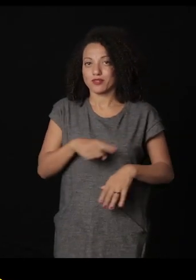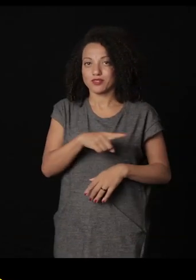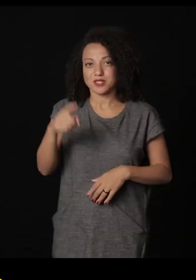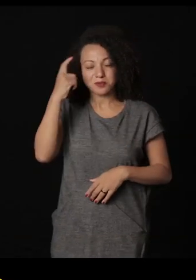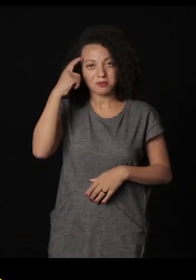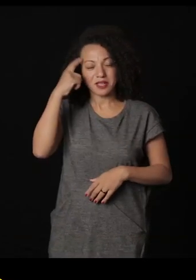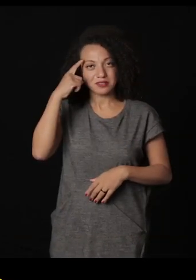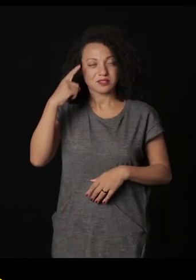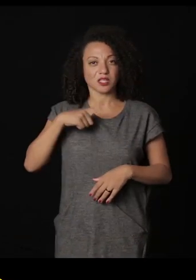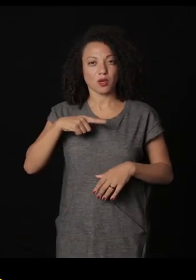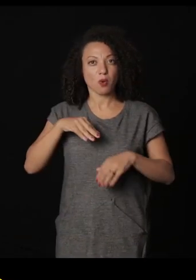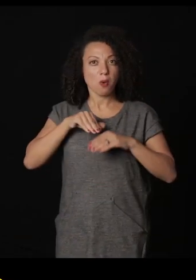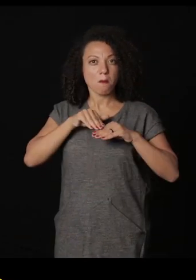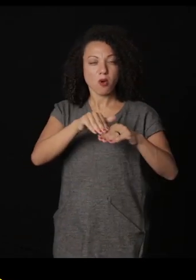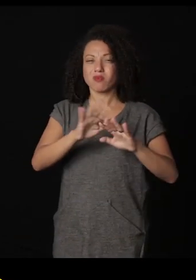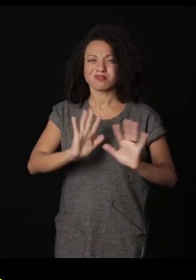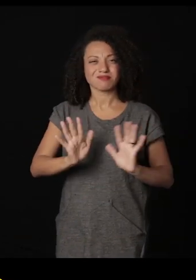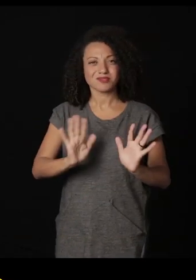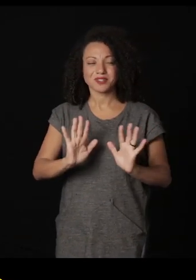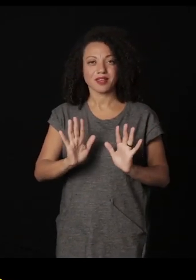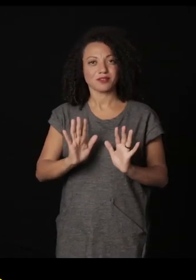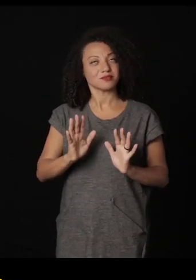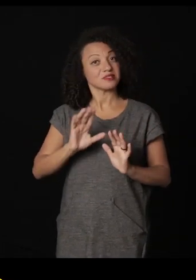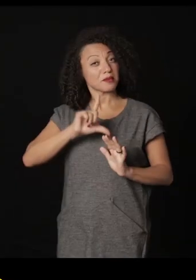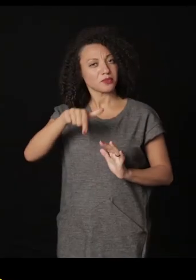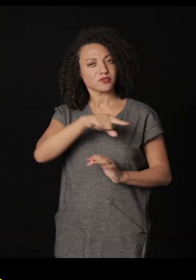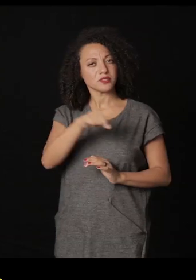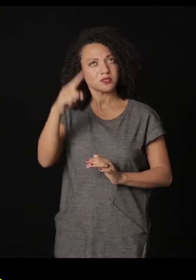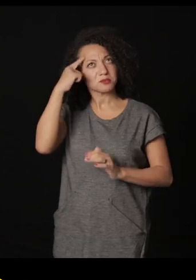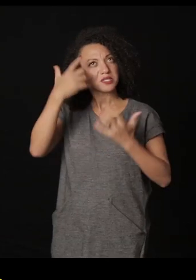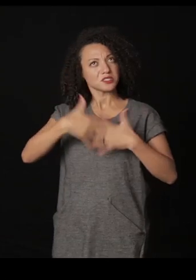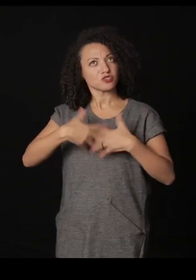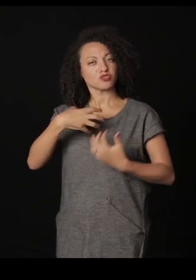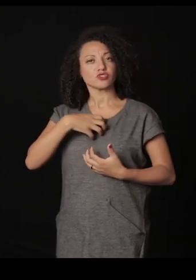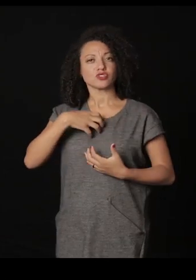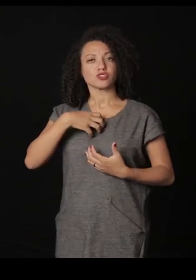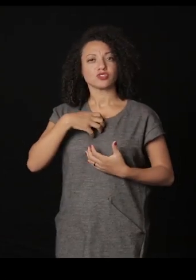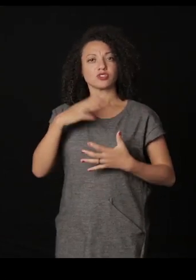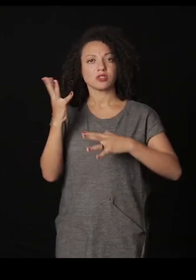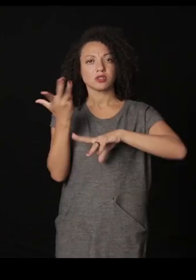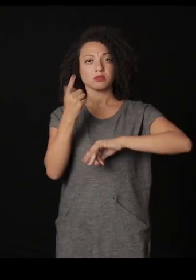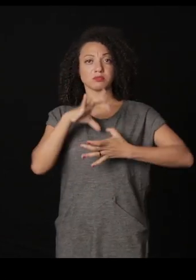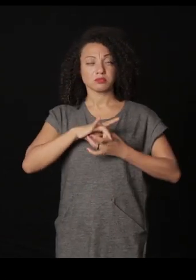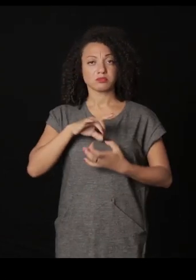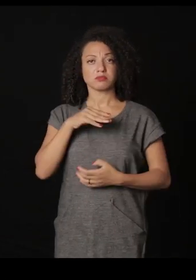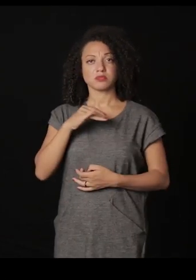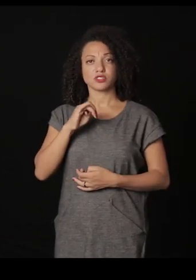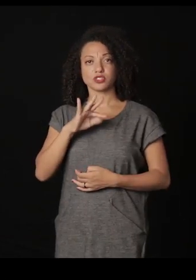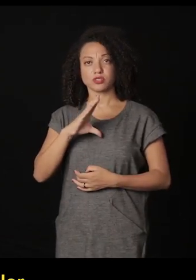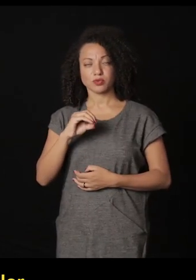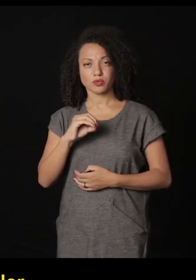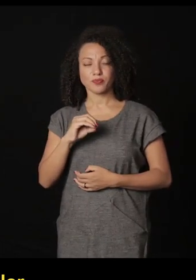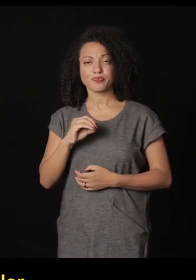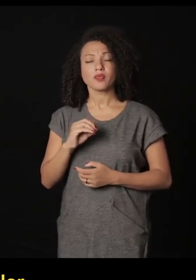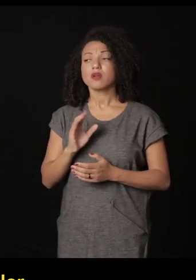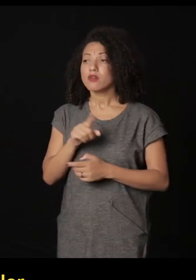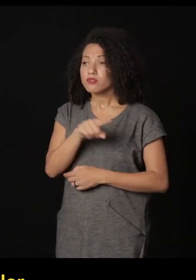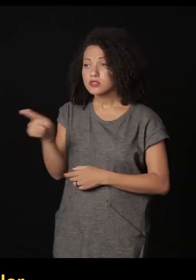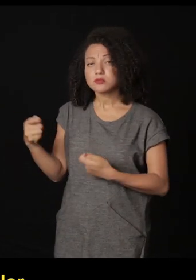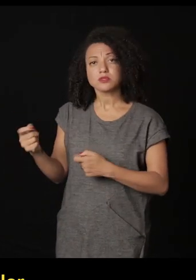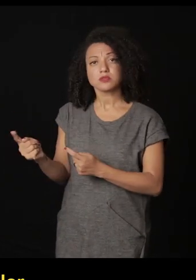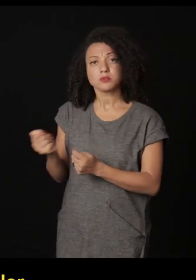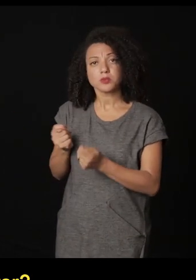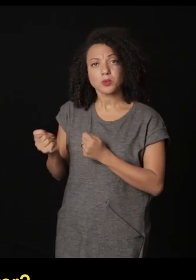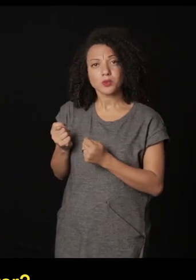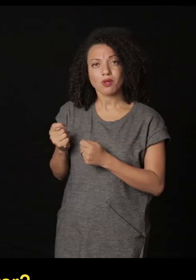ar e depois cada um pega uma coisa meio mística não é isso eu vou me permitir ler e vocês têm que me controlar